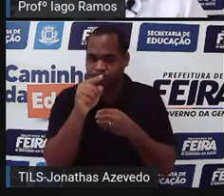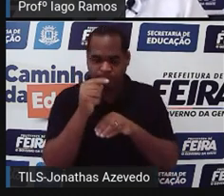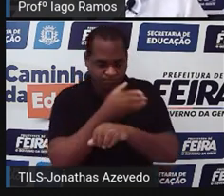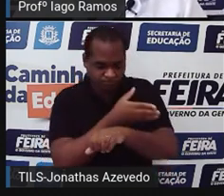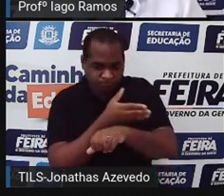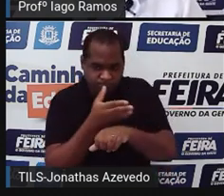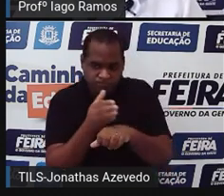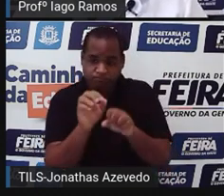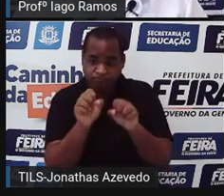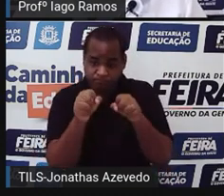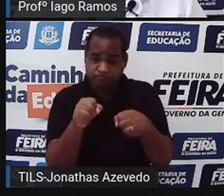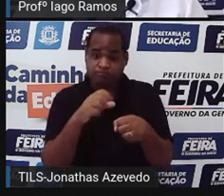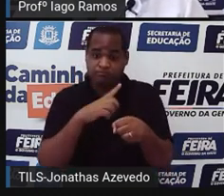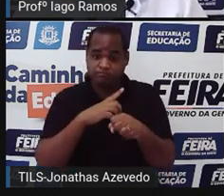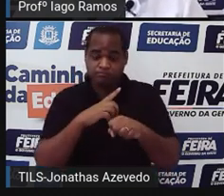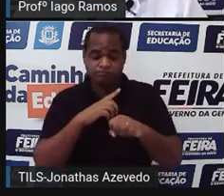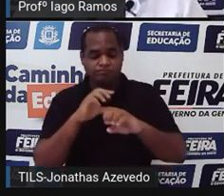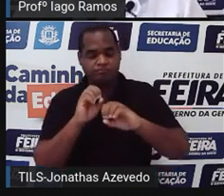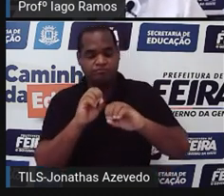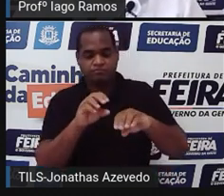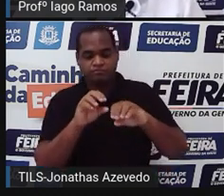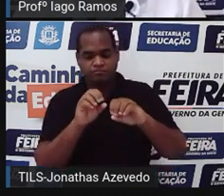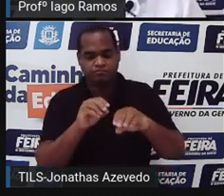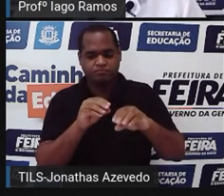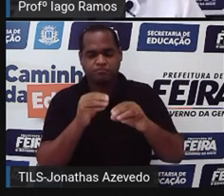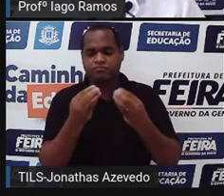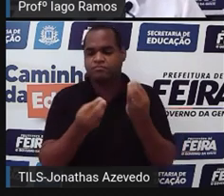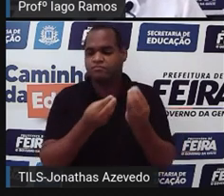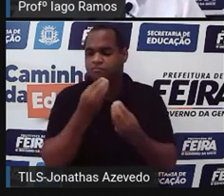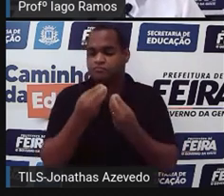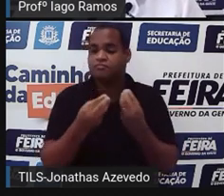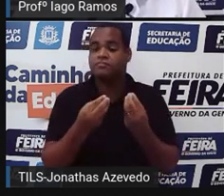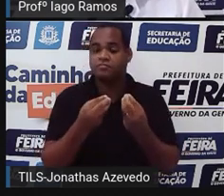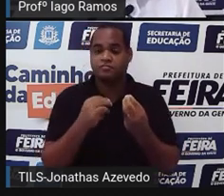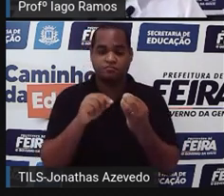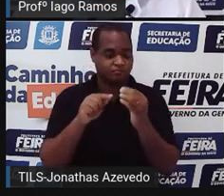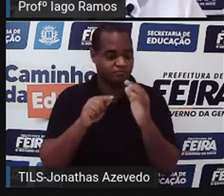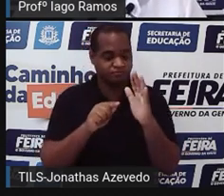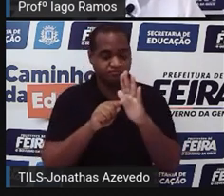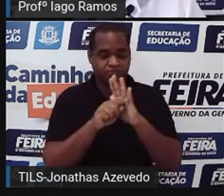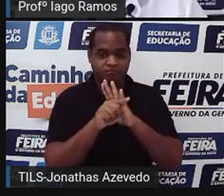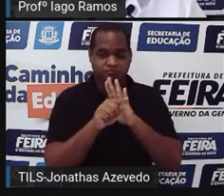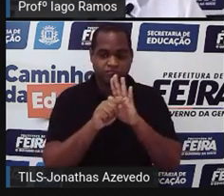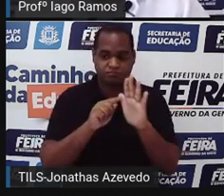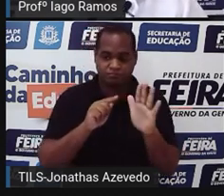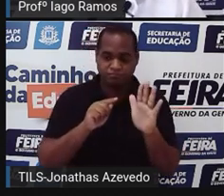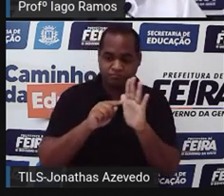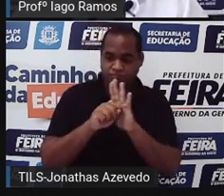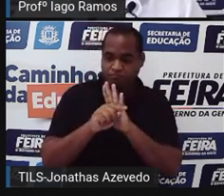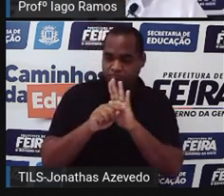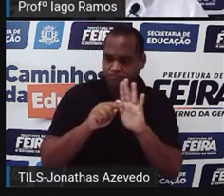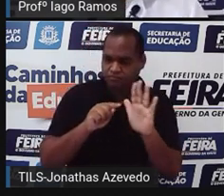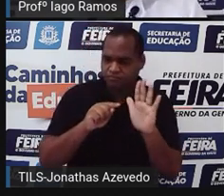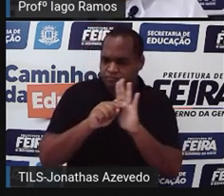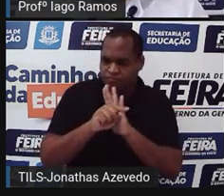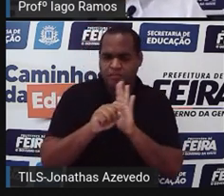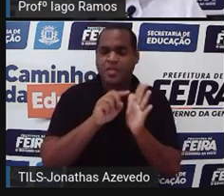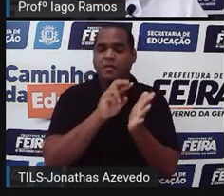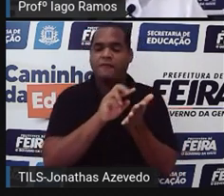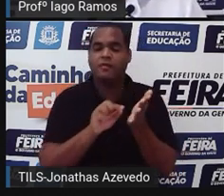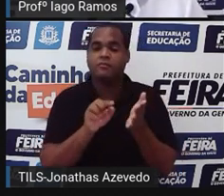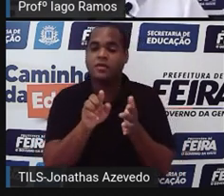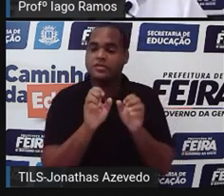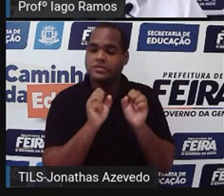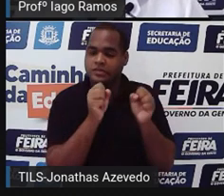nossas aulas, quando a gente faz isso, né? A gente fazer isso com perguntinhas sobre o que a gente estudou,